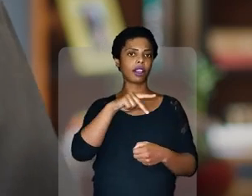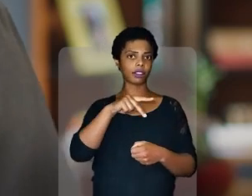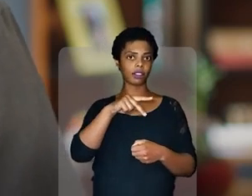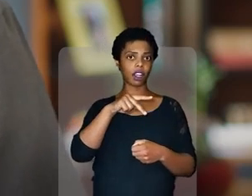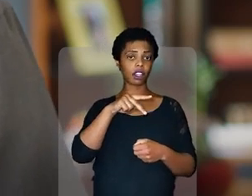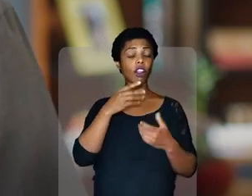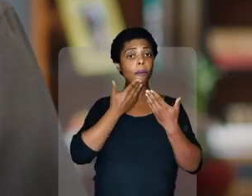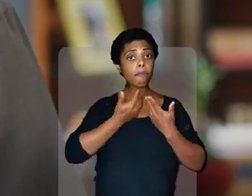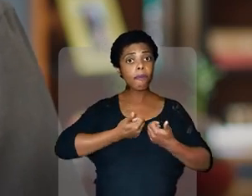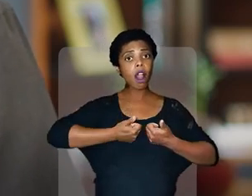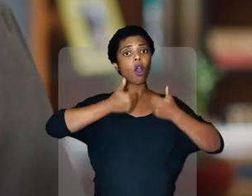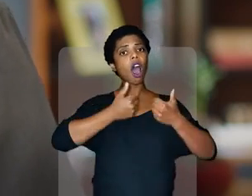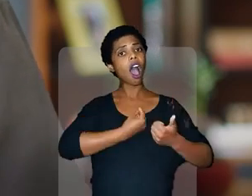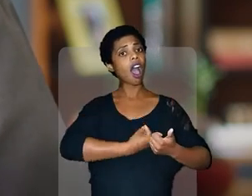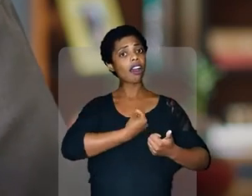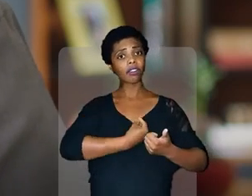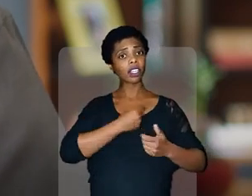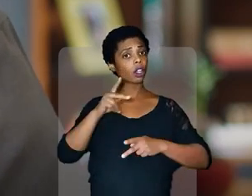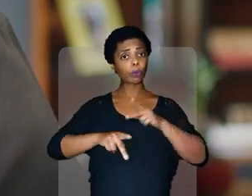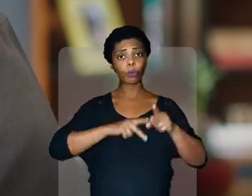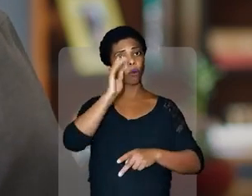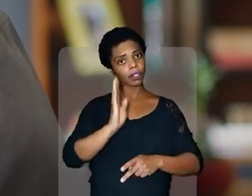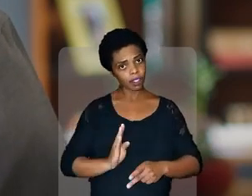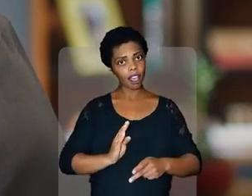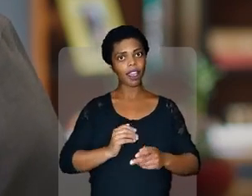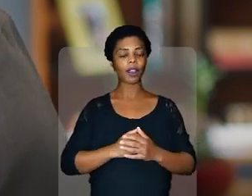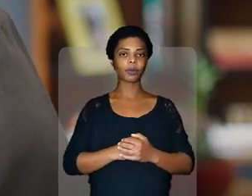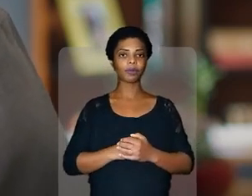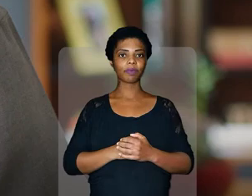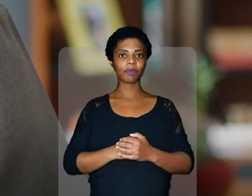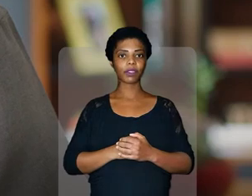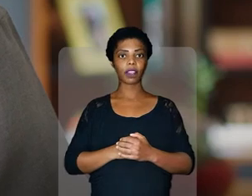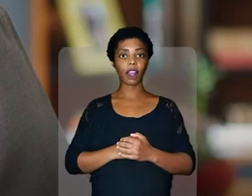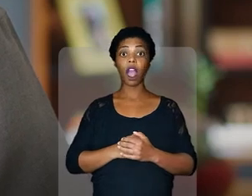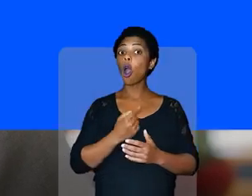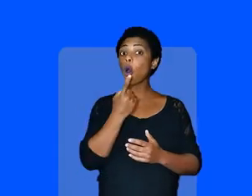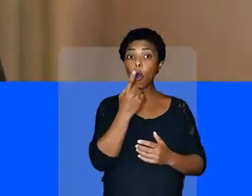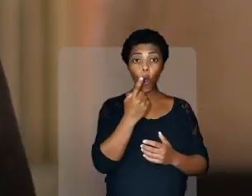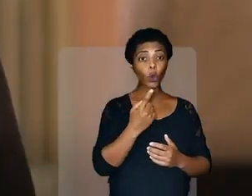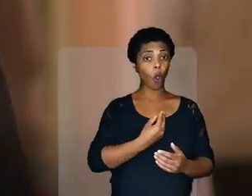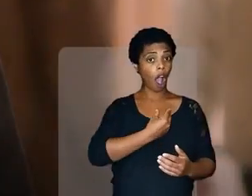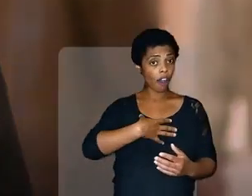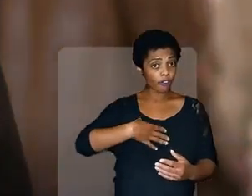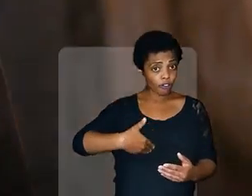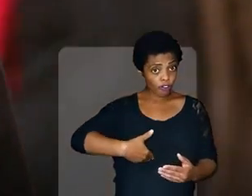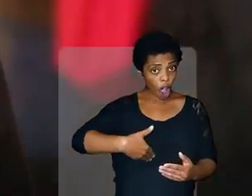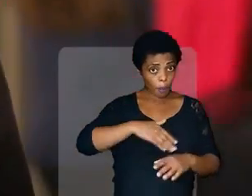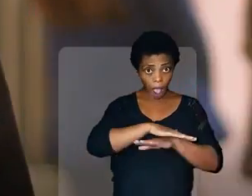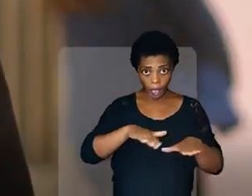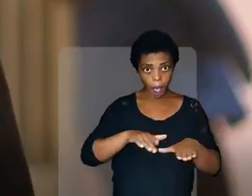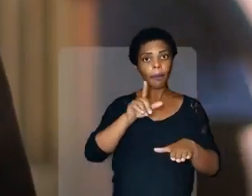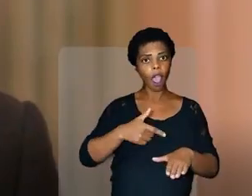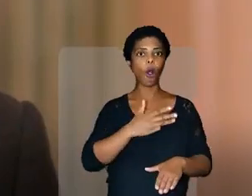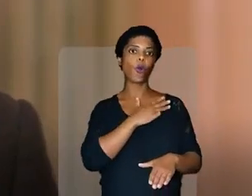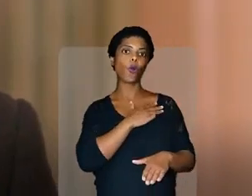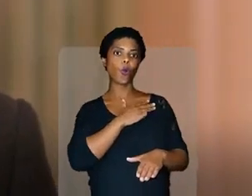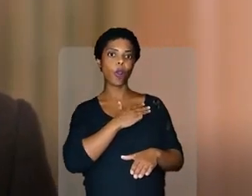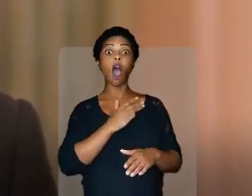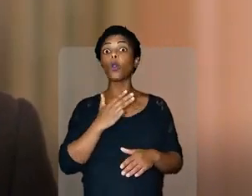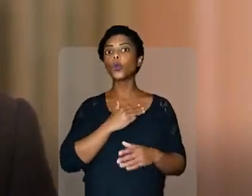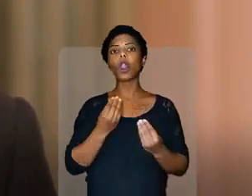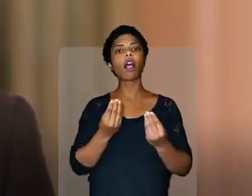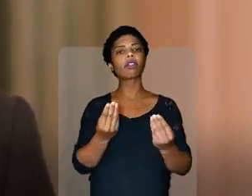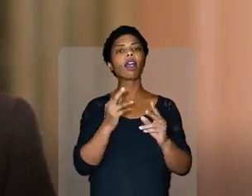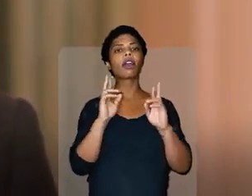que eu tenho para voltar a ser presidente. É melhorar a vida do povo brasileiro. O Lula é essa esperança de um país